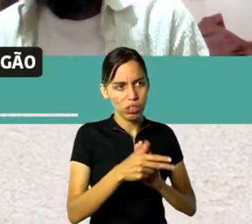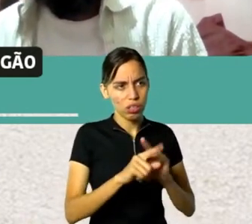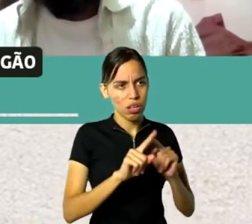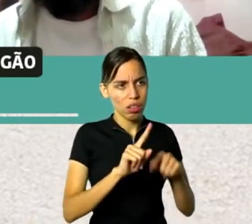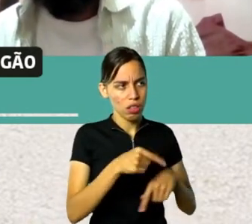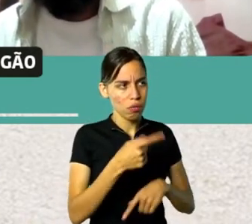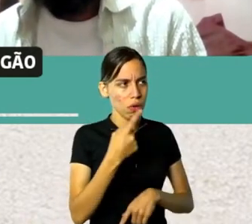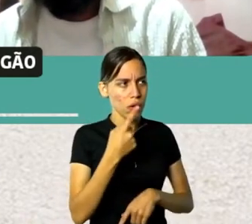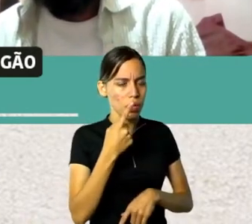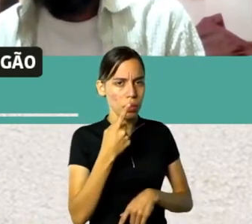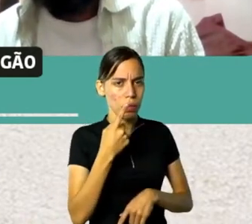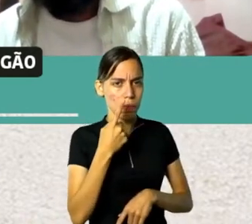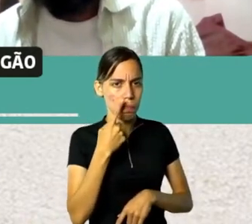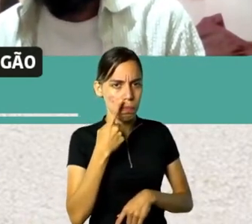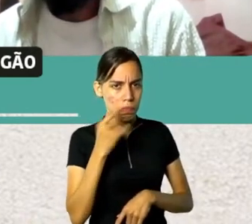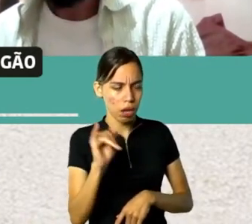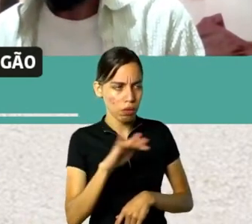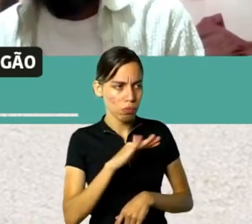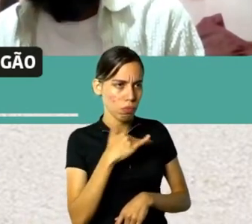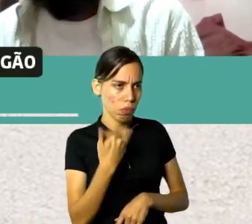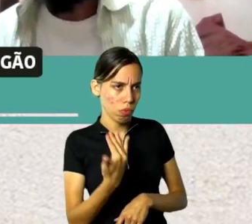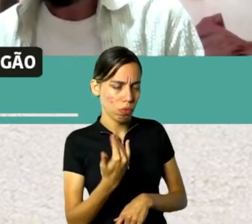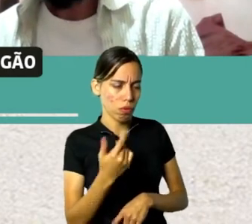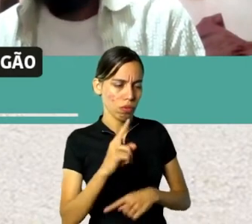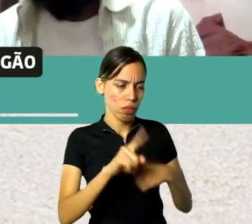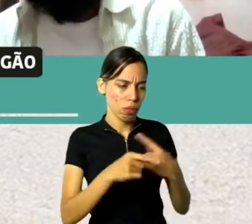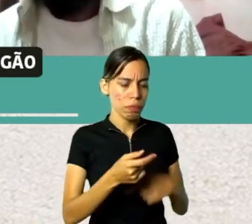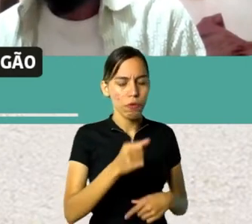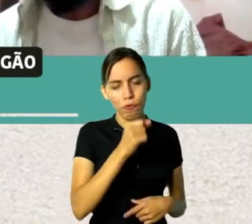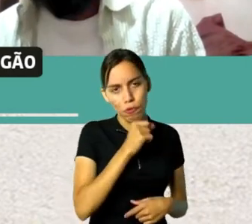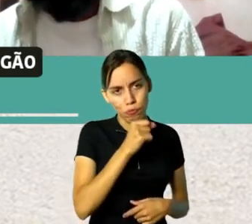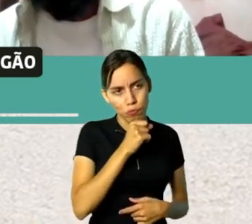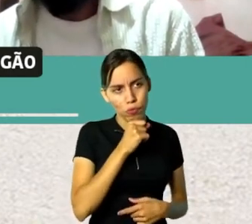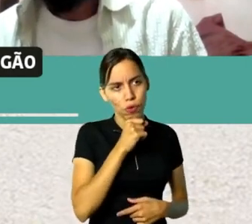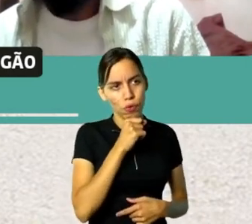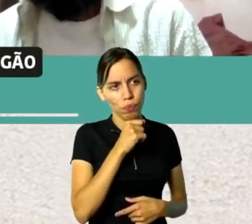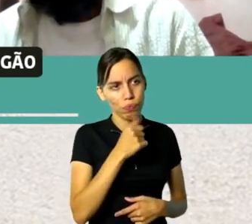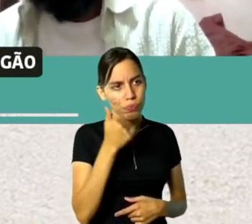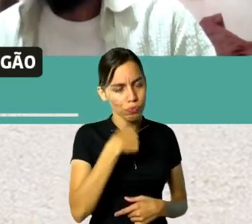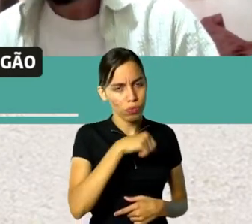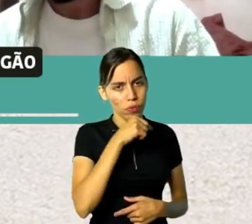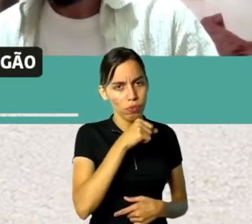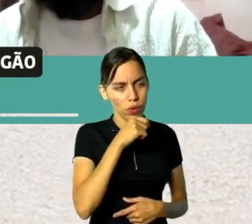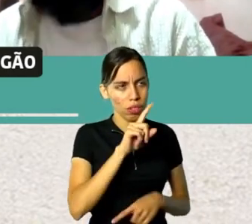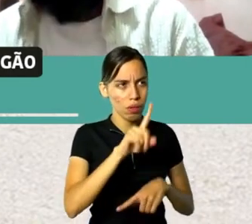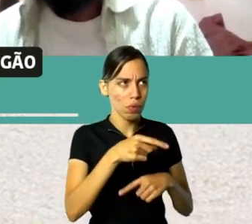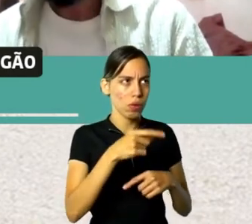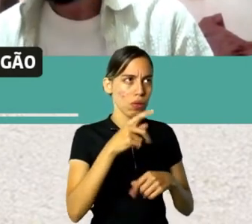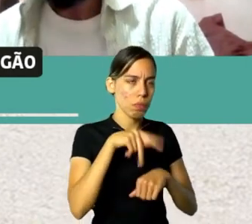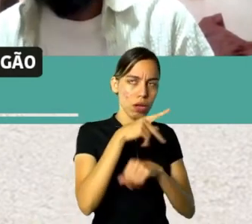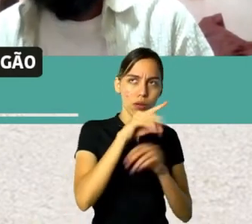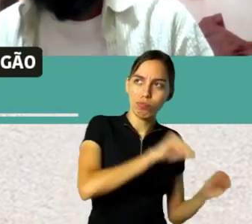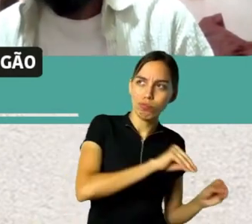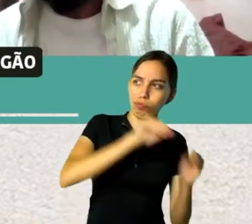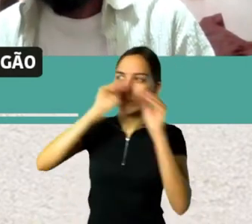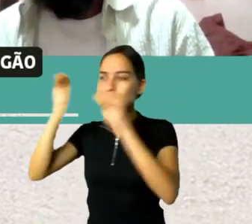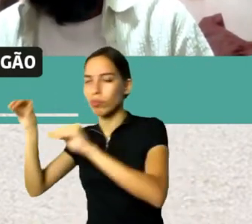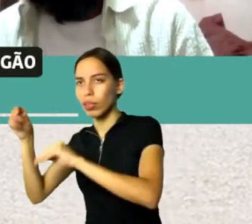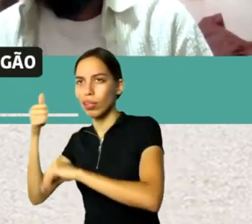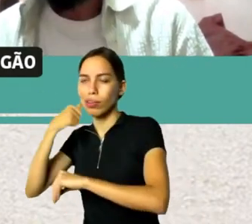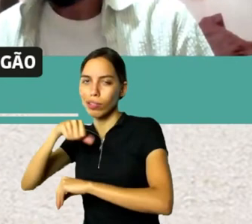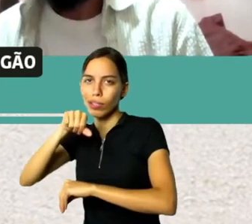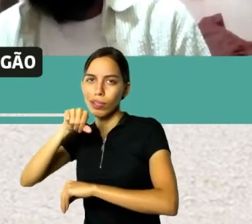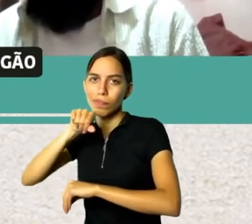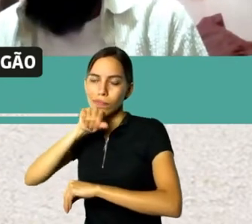muito novo, aos oito anos de idade, em seguida perde a avó, em seguida muda de país, a mãe casa com outro homem, vai estudar em